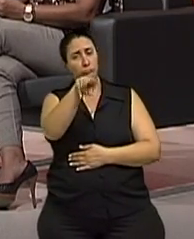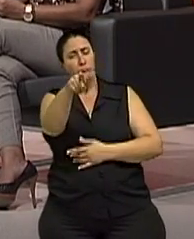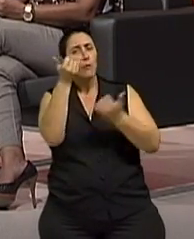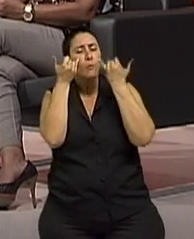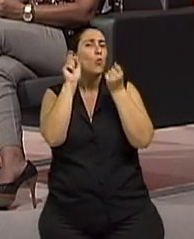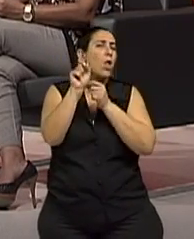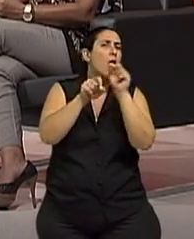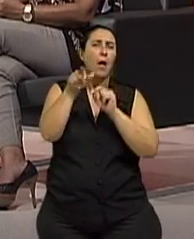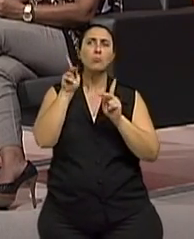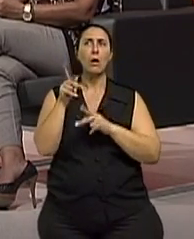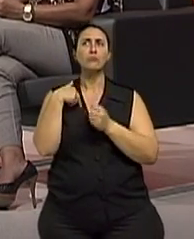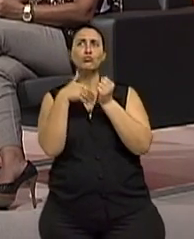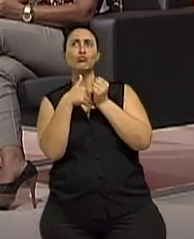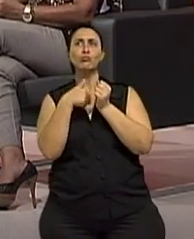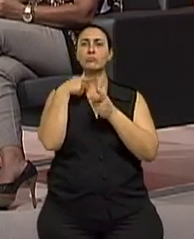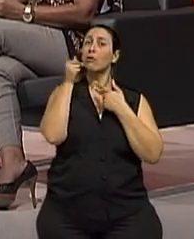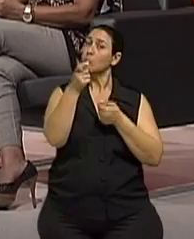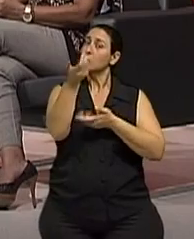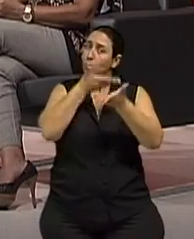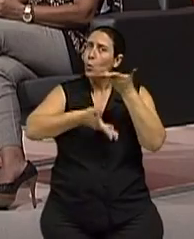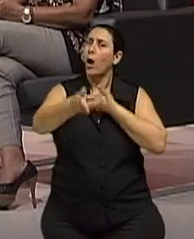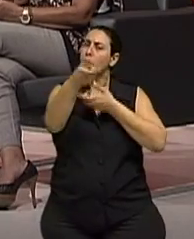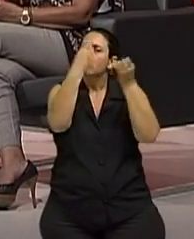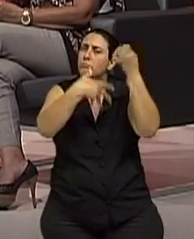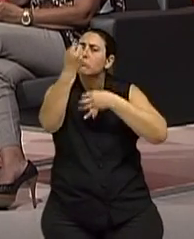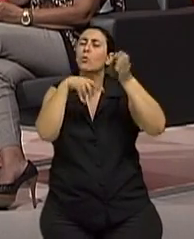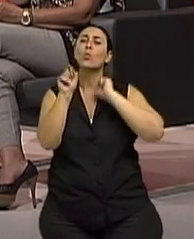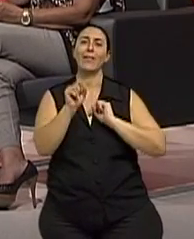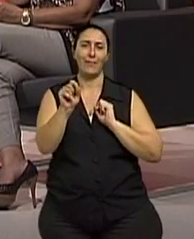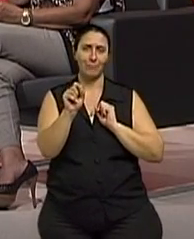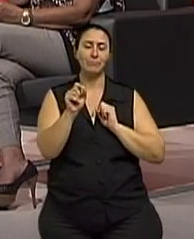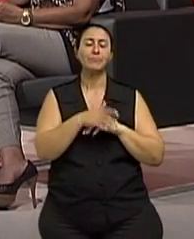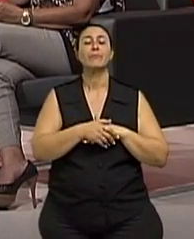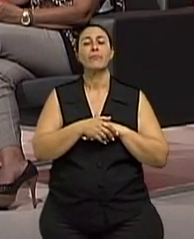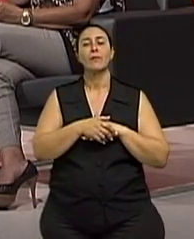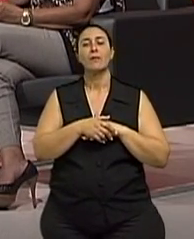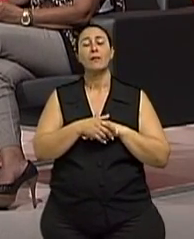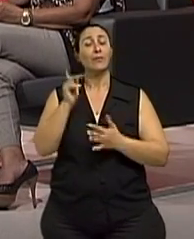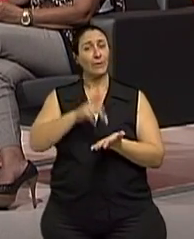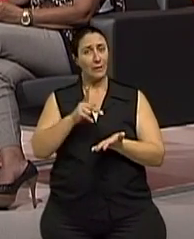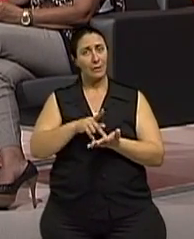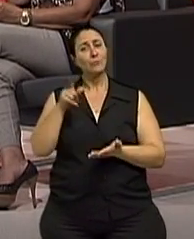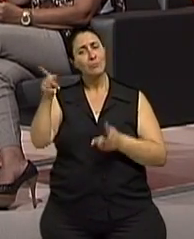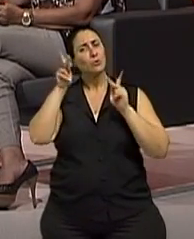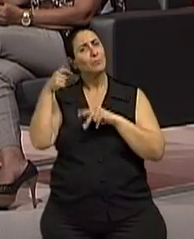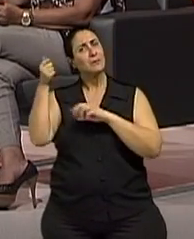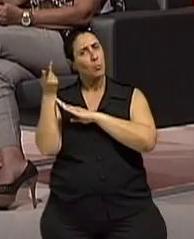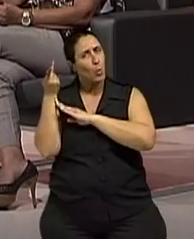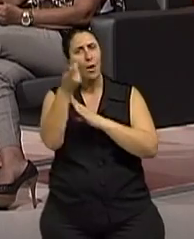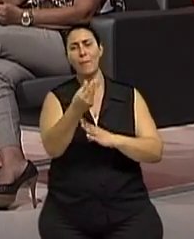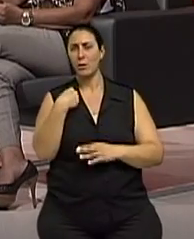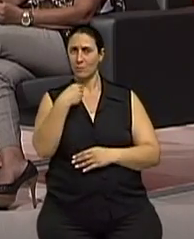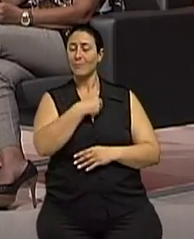no seu conhecimento. É ou não é? É verdade. É uma troca, né? É uma troca. Mas eu acho que o paciente tem que procurar realmente um especialista e como tu falou